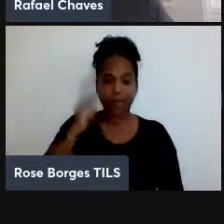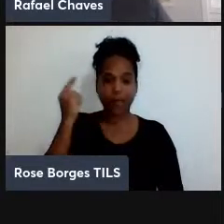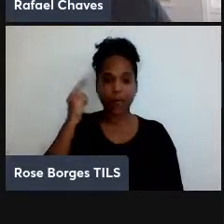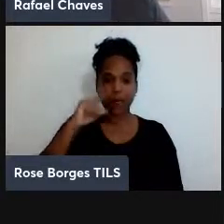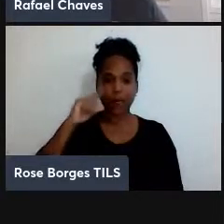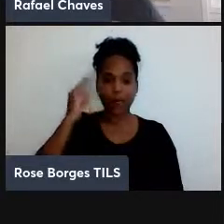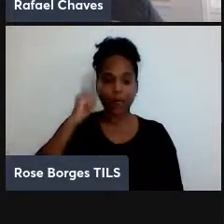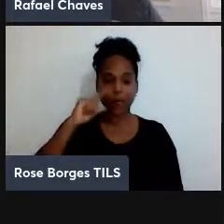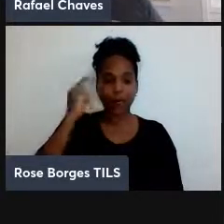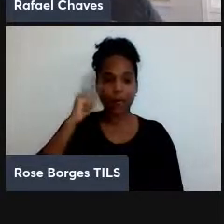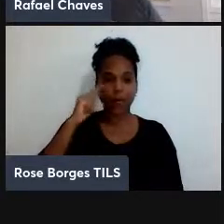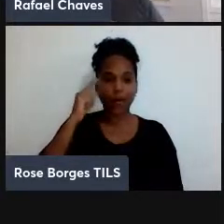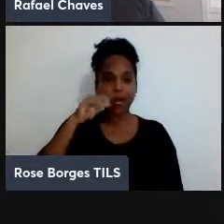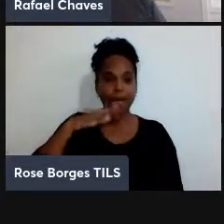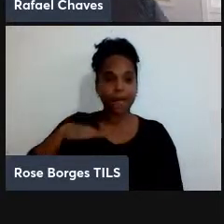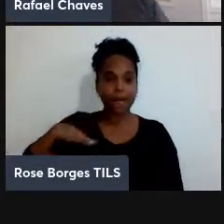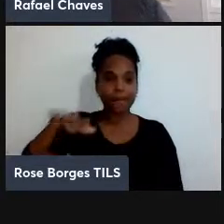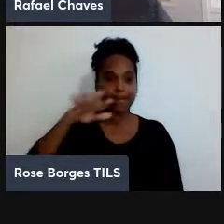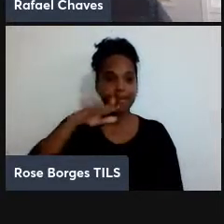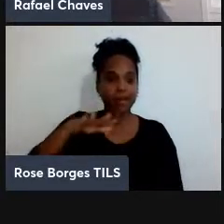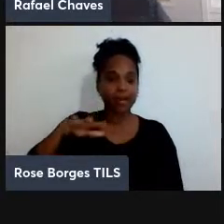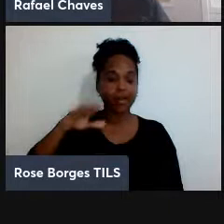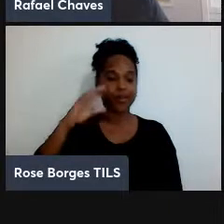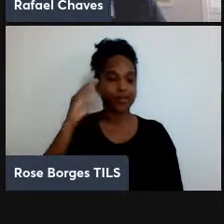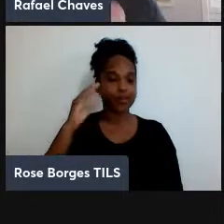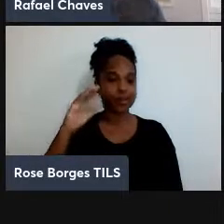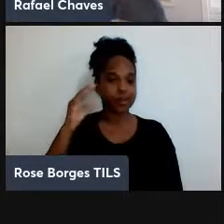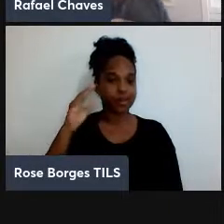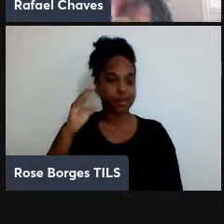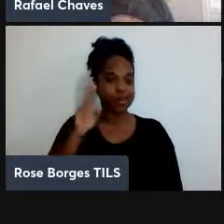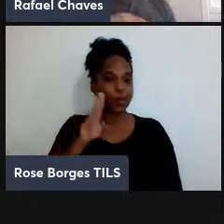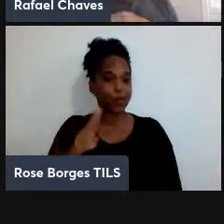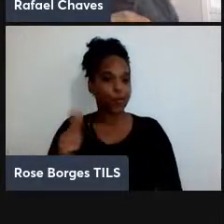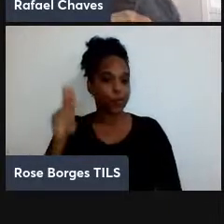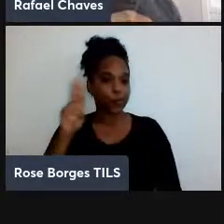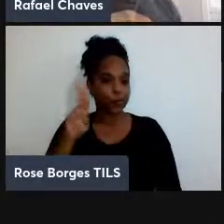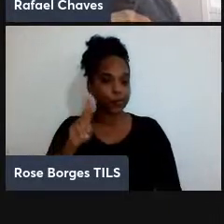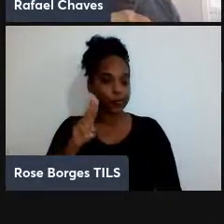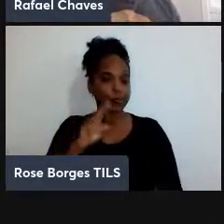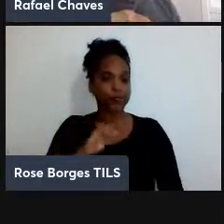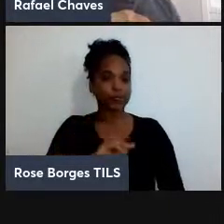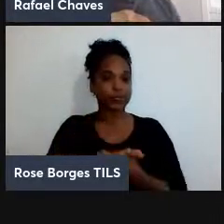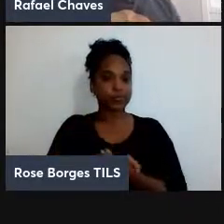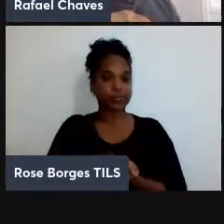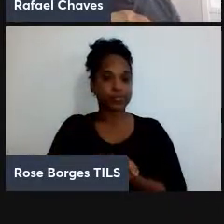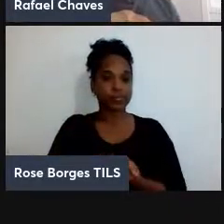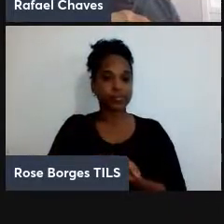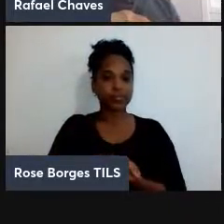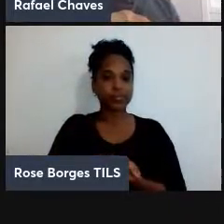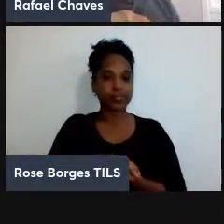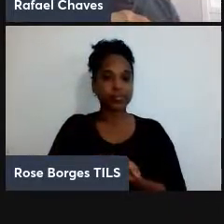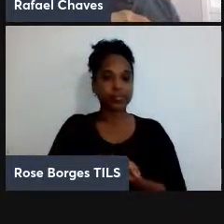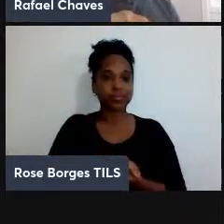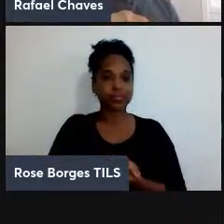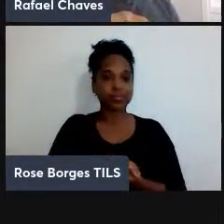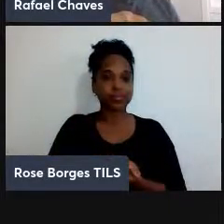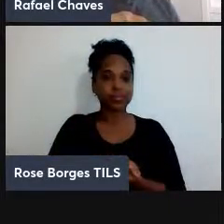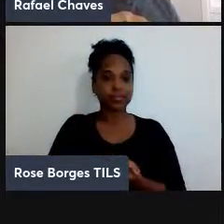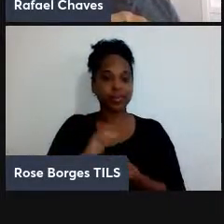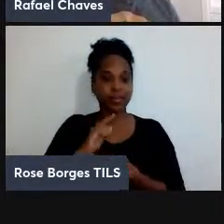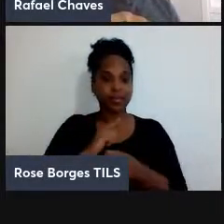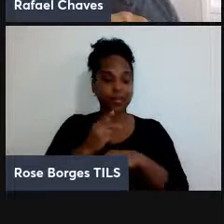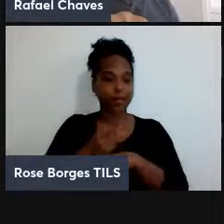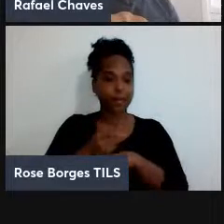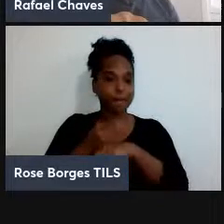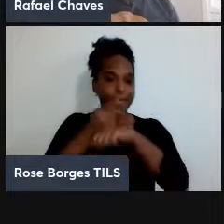eficiência, em se usar essas máquinas quânticas. Então, dois prêmios aí de bastante